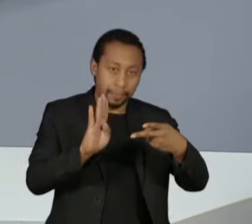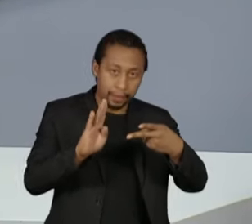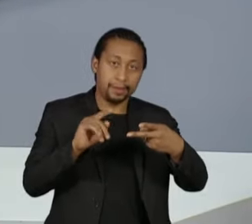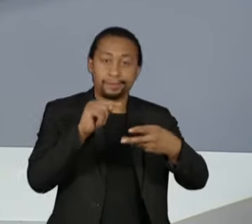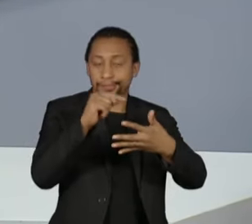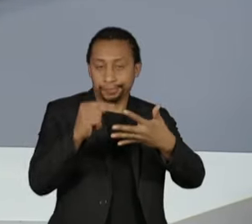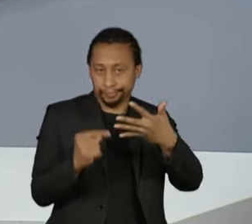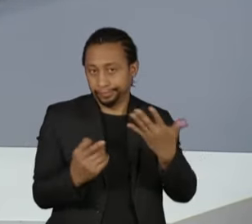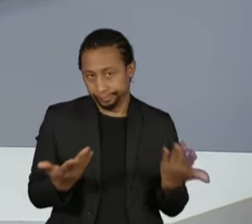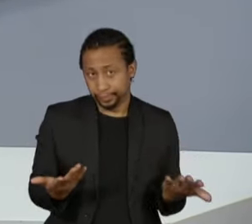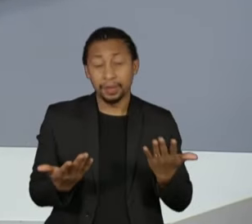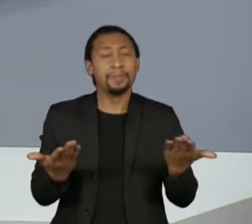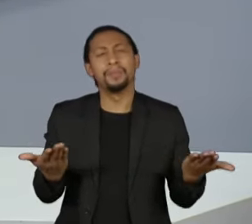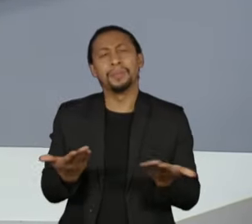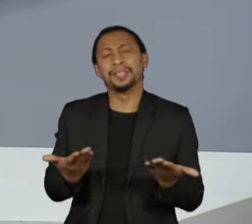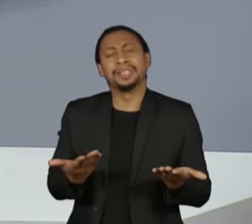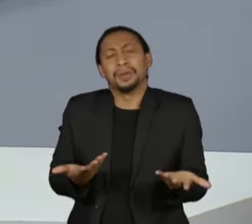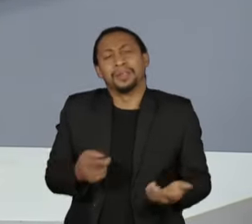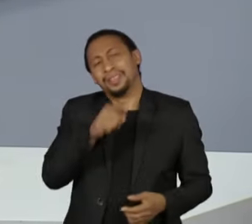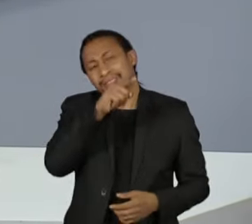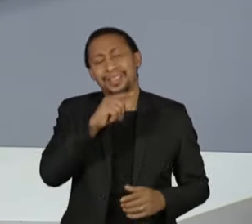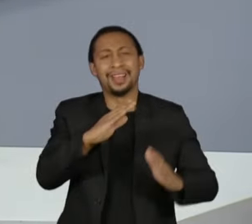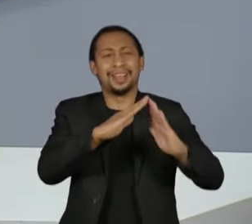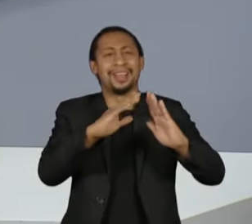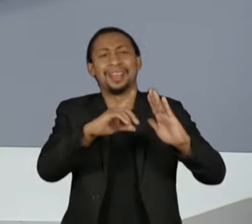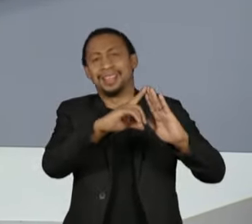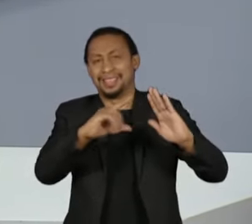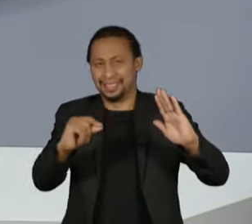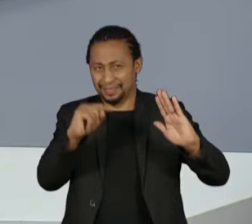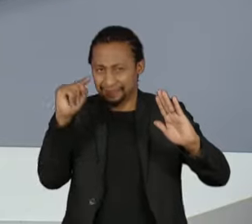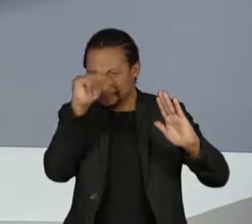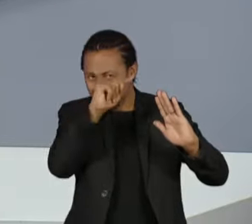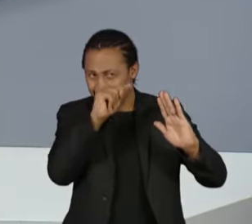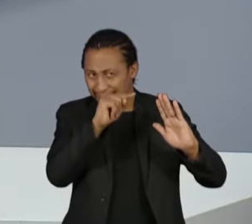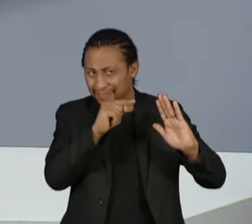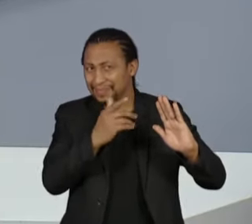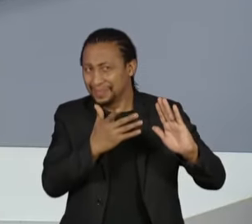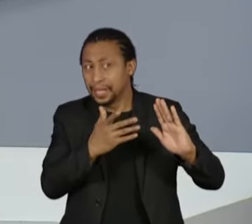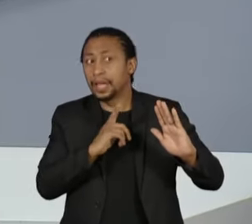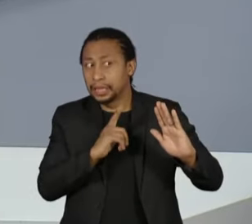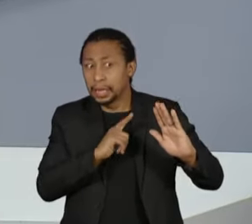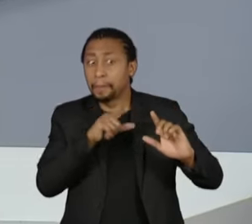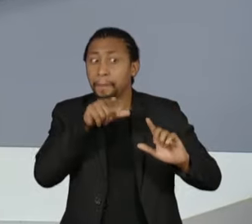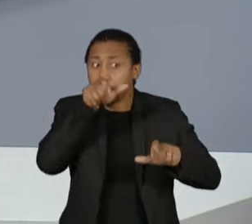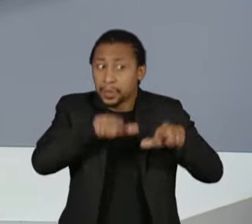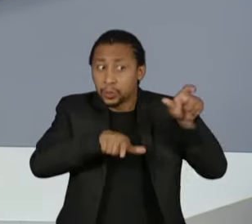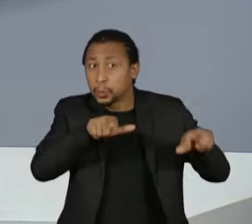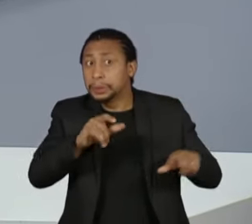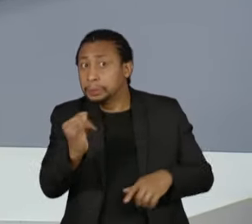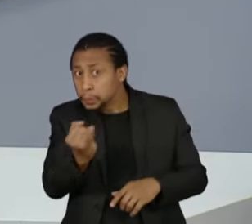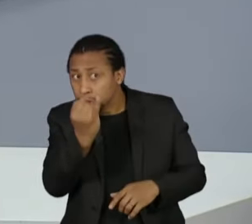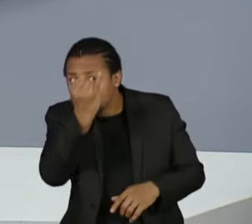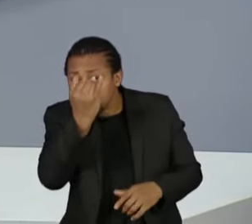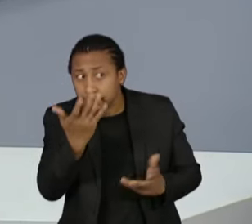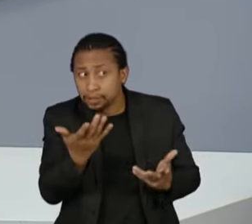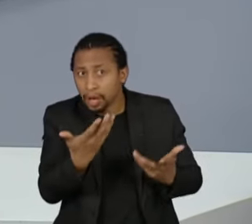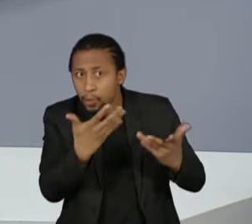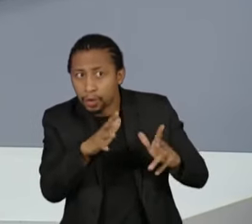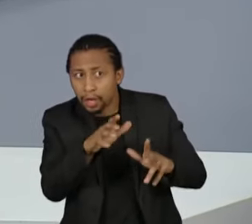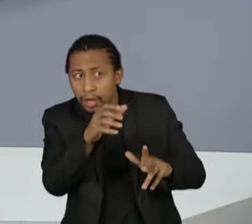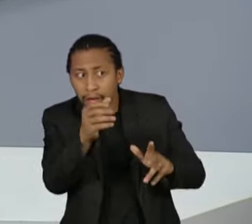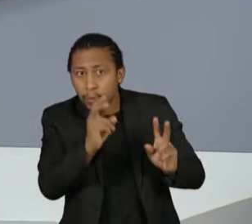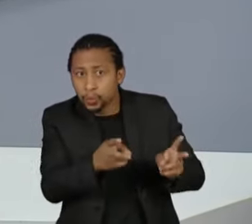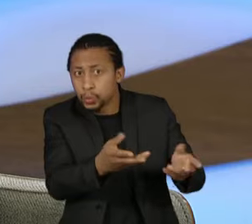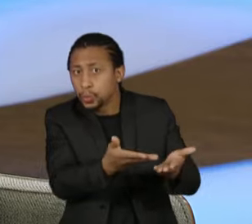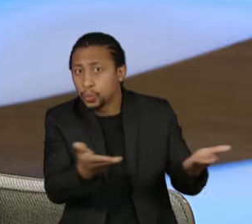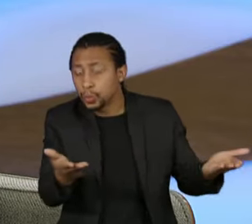cargo-chave na esplanada? E aí, sem desmerecer nenhum ministério, estou falando ali do coração da área política e da área